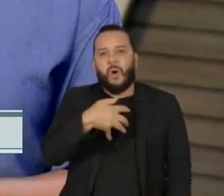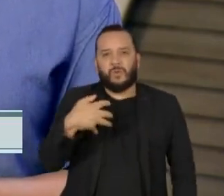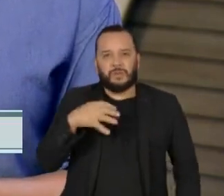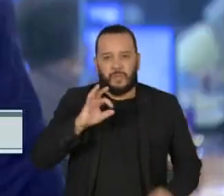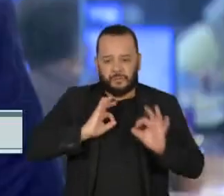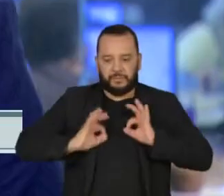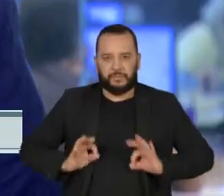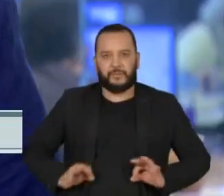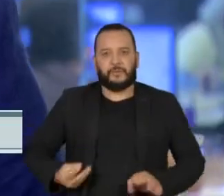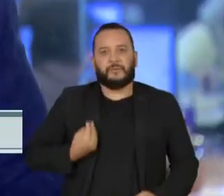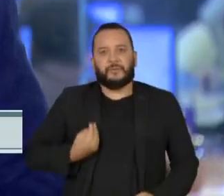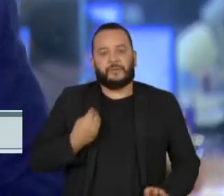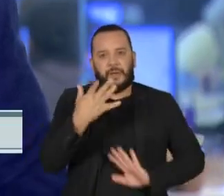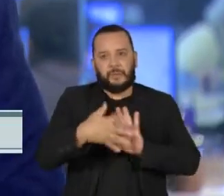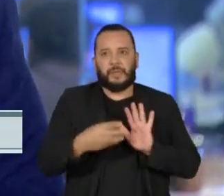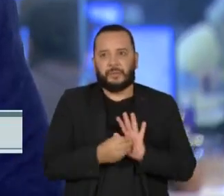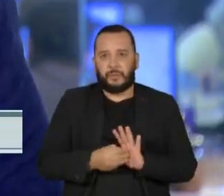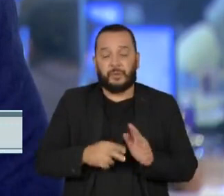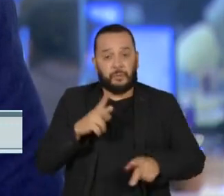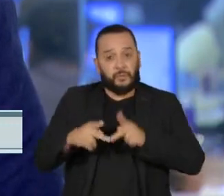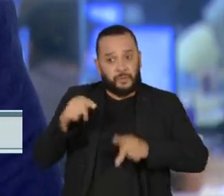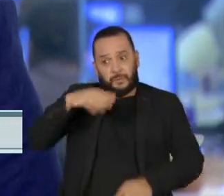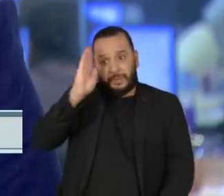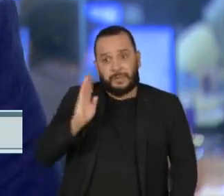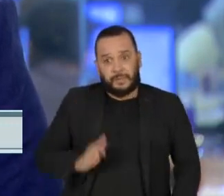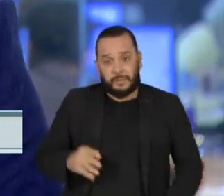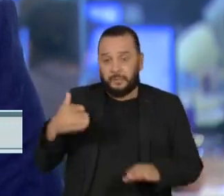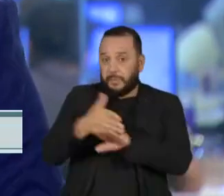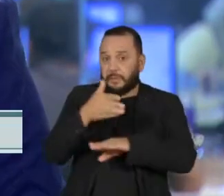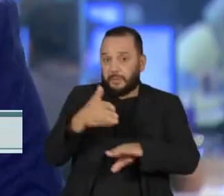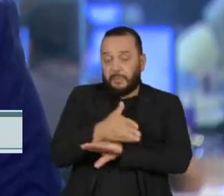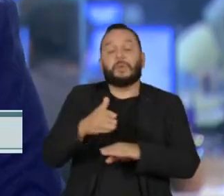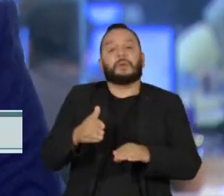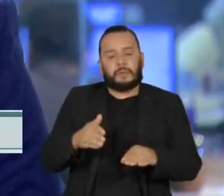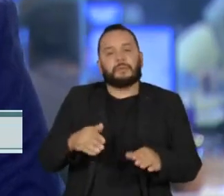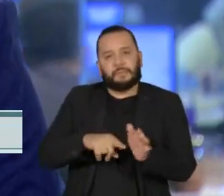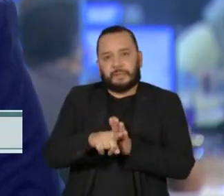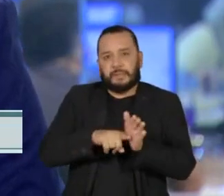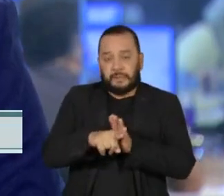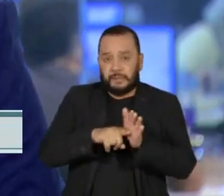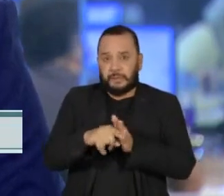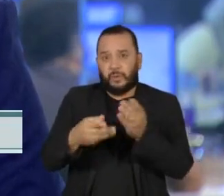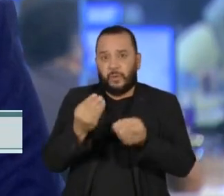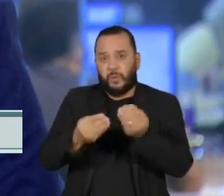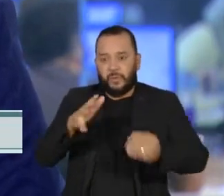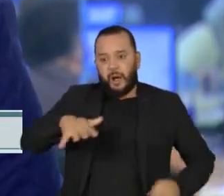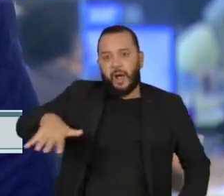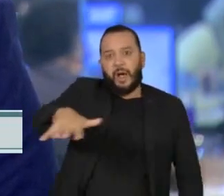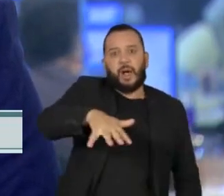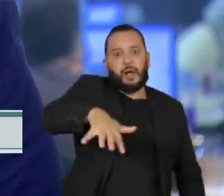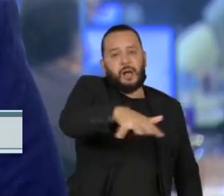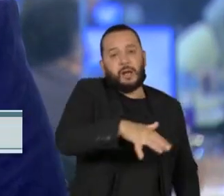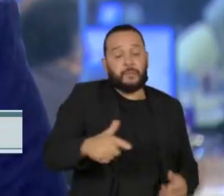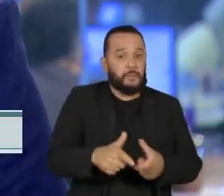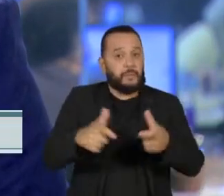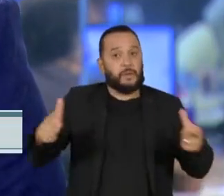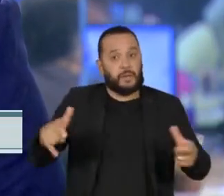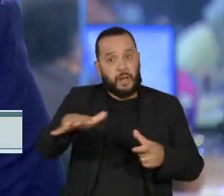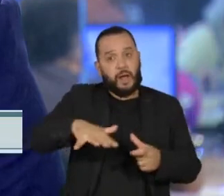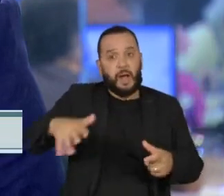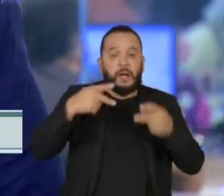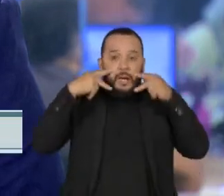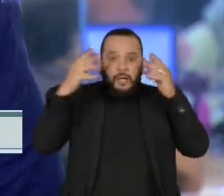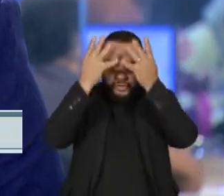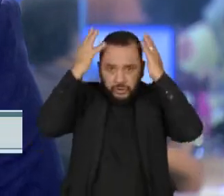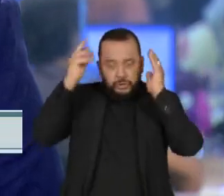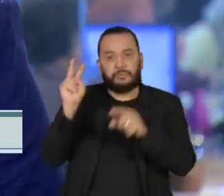na Amazônia. Brasileiros participaram da pesquisa que traçou as áreas, a maioria reservas indígenas, que precisam